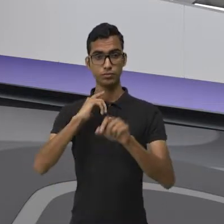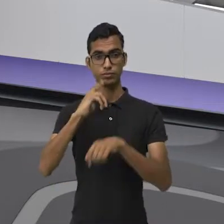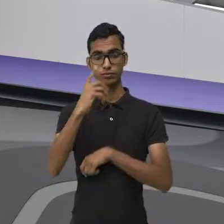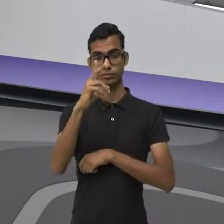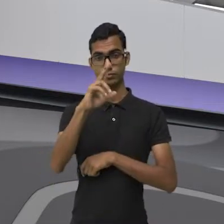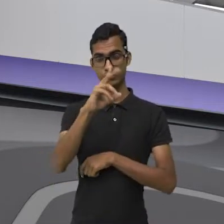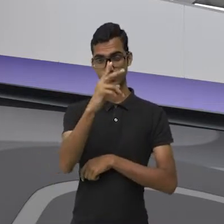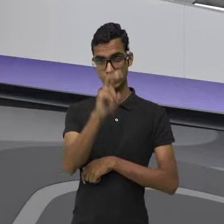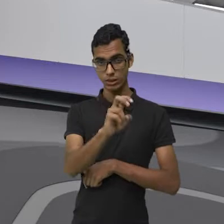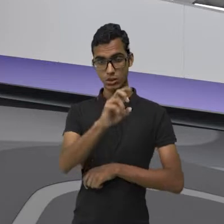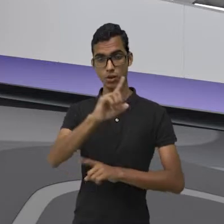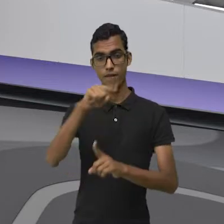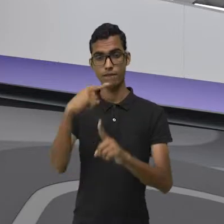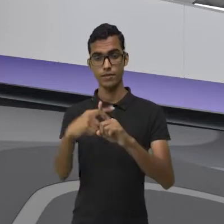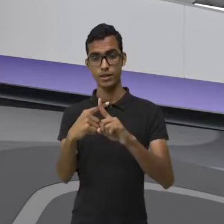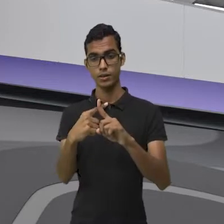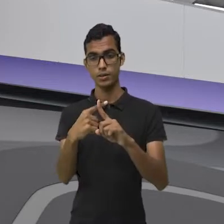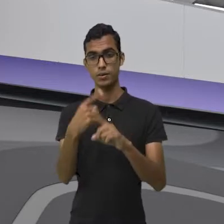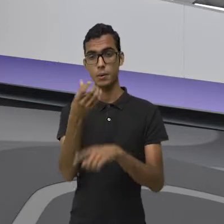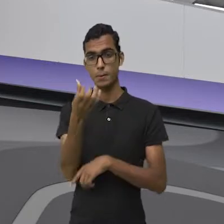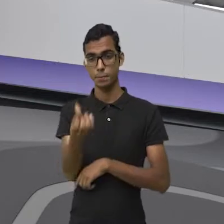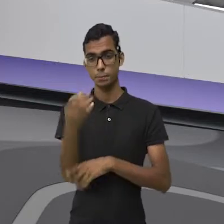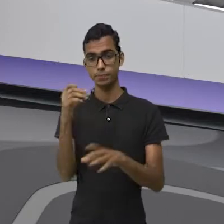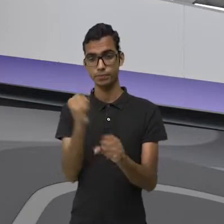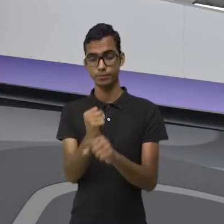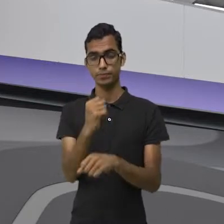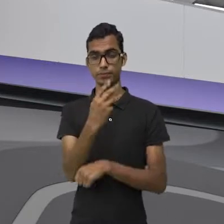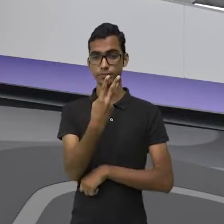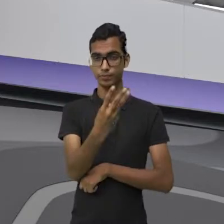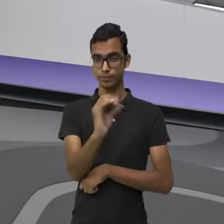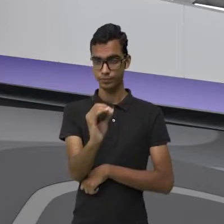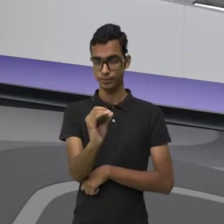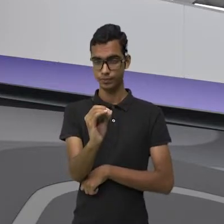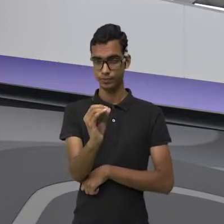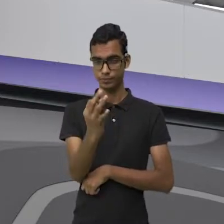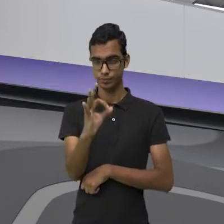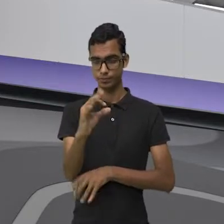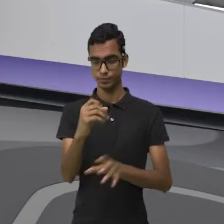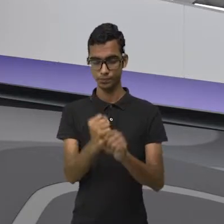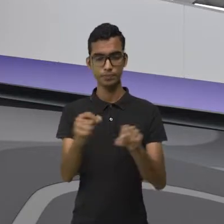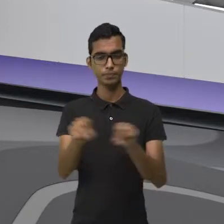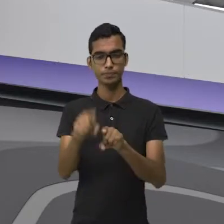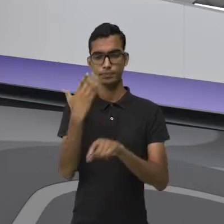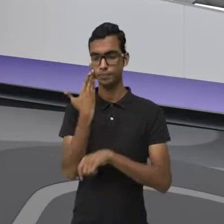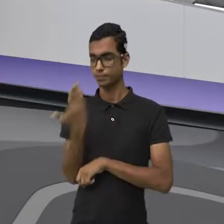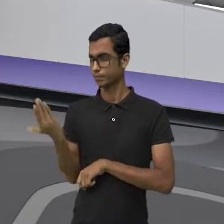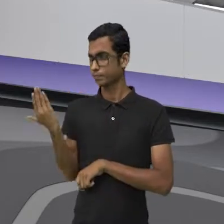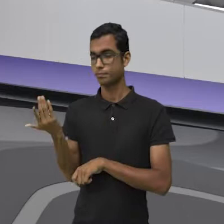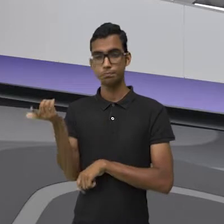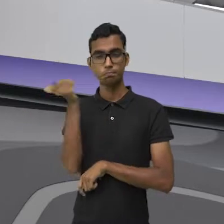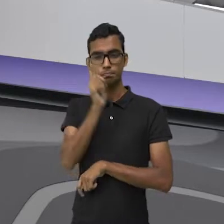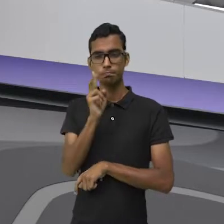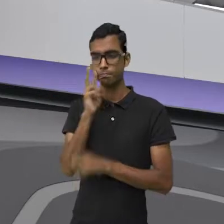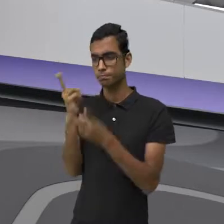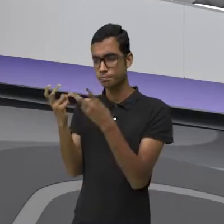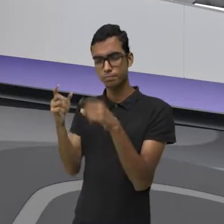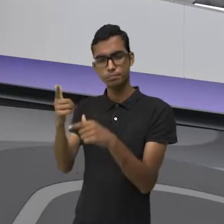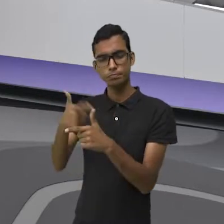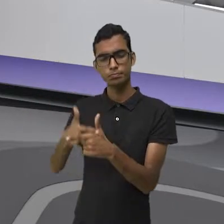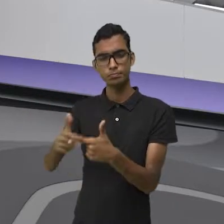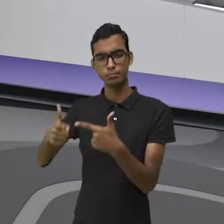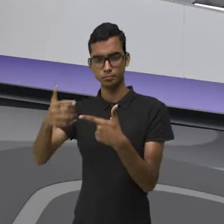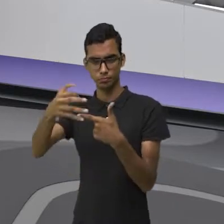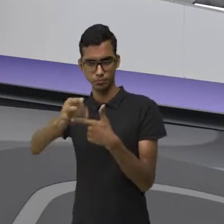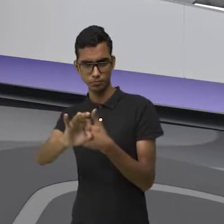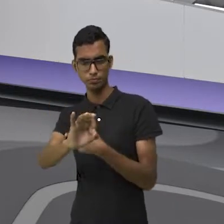vezes mais 6 dá mais 30. Beleza? Olha lá! Então, você tem como conferir se a tua divisão